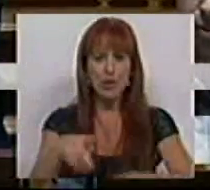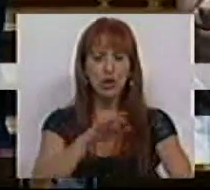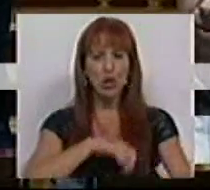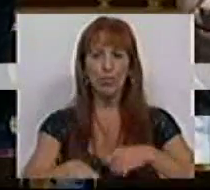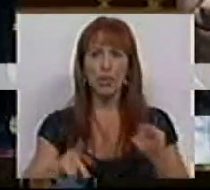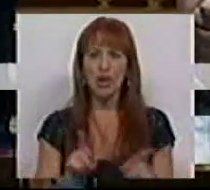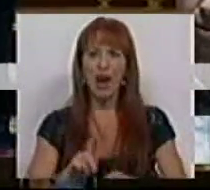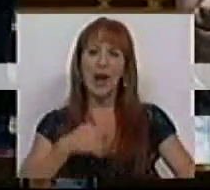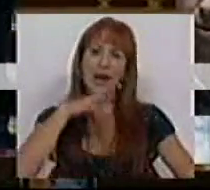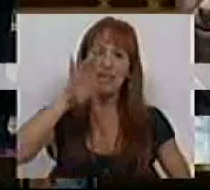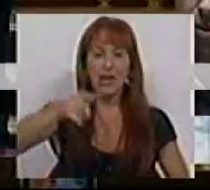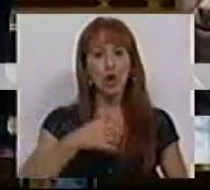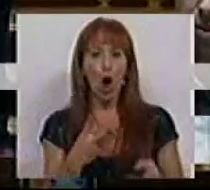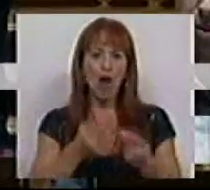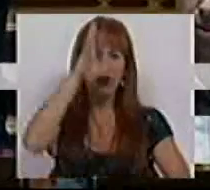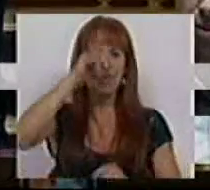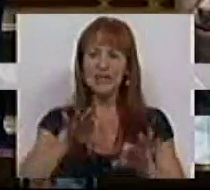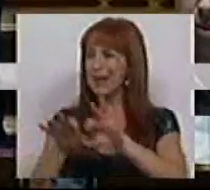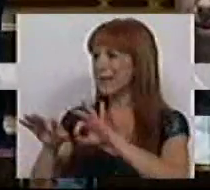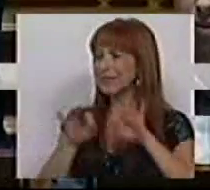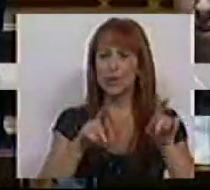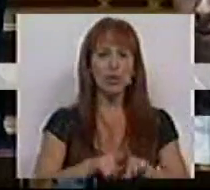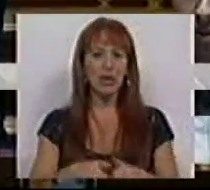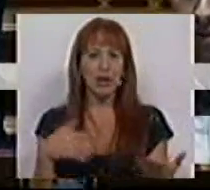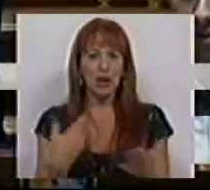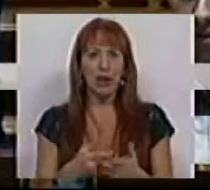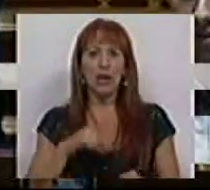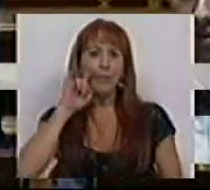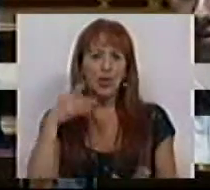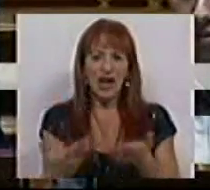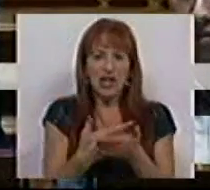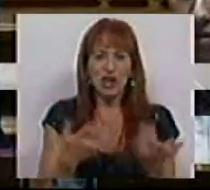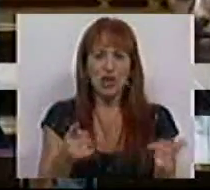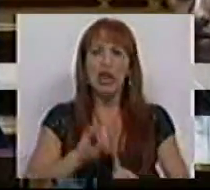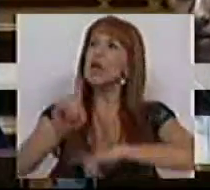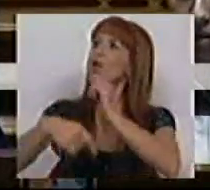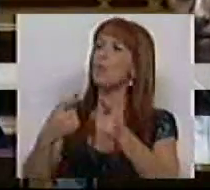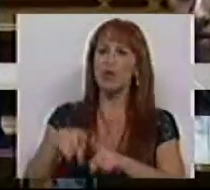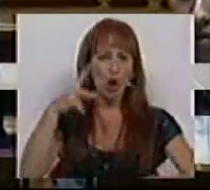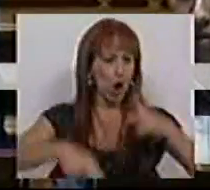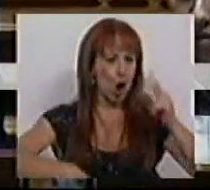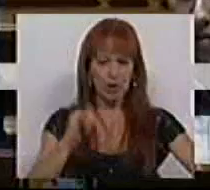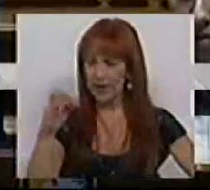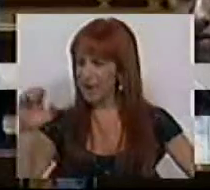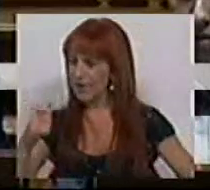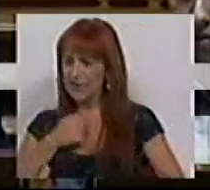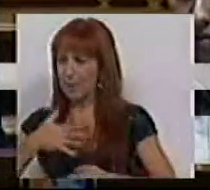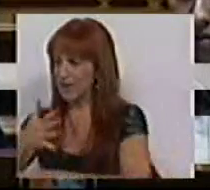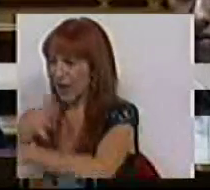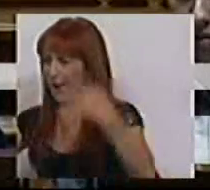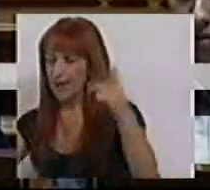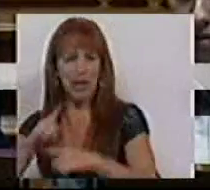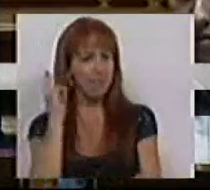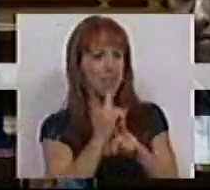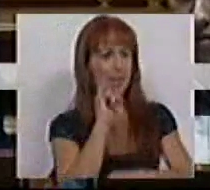senhores deputados, é dizerem que têm um orçamento do Estado equitativo e que protege a economia e depois irem cortar o IRC das grandes empresas